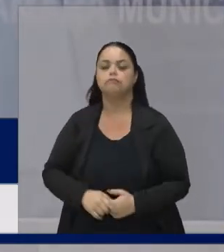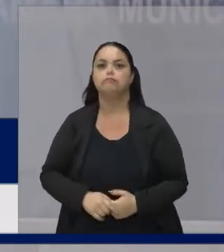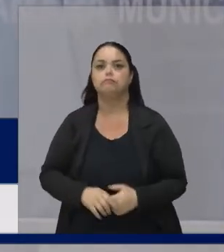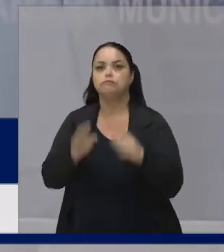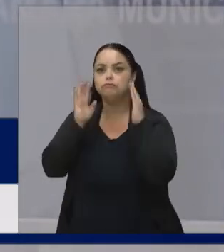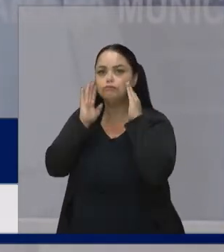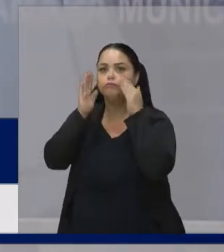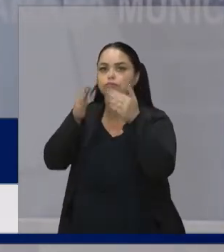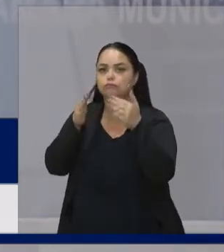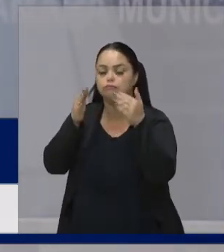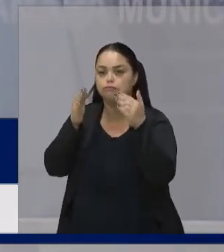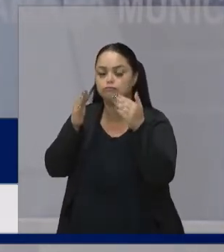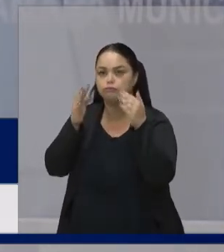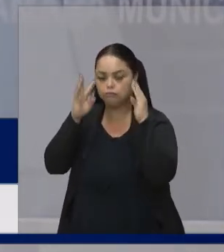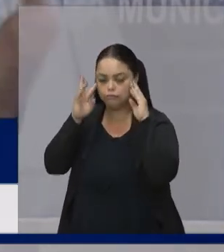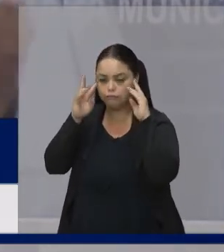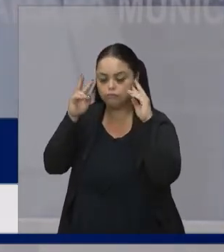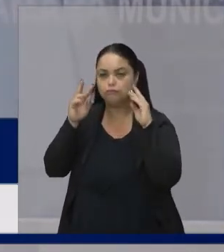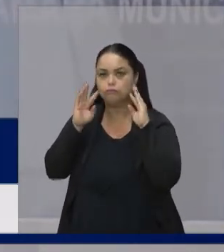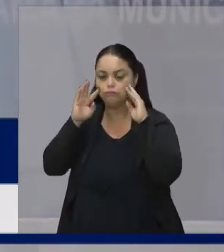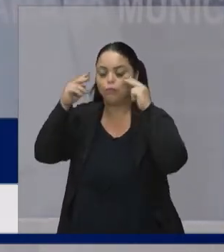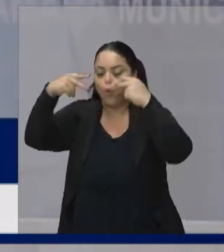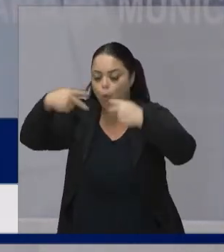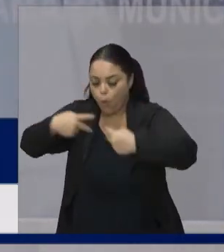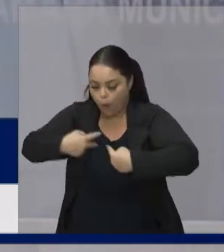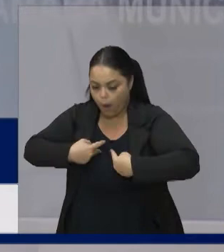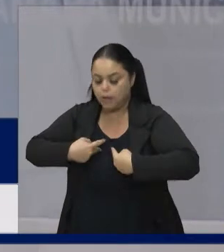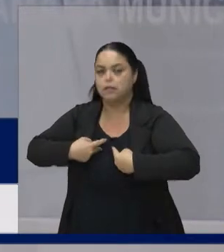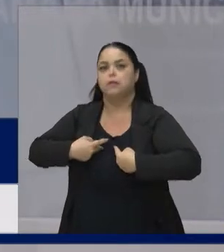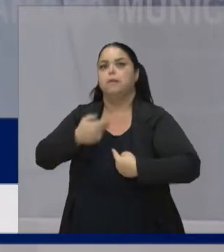Foquem em você Faça o seu melhor